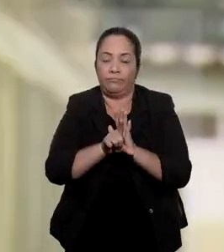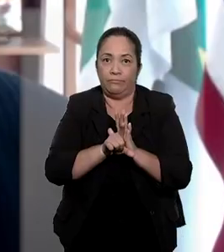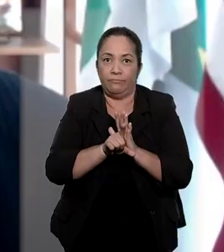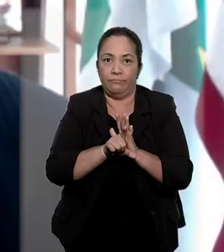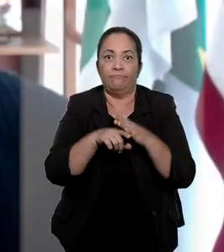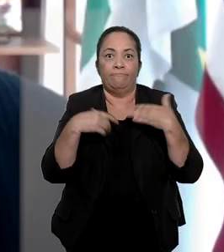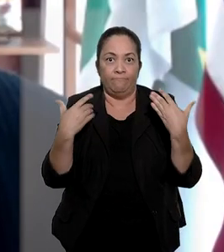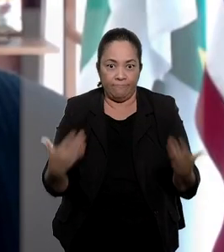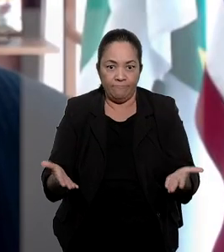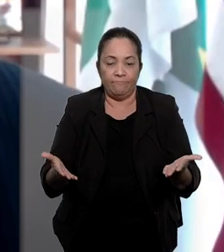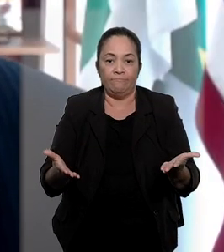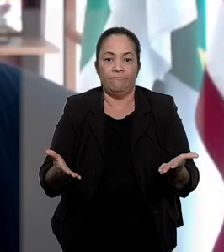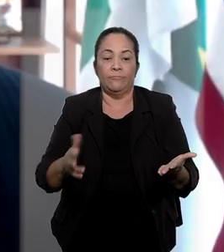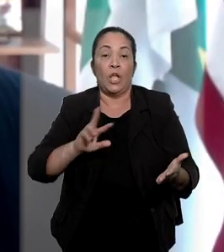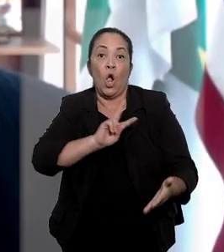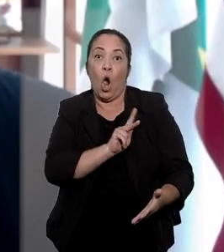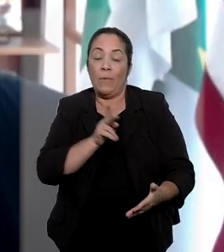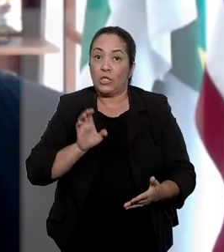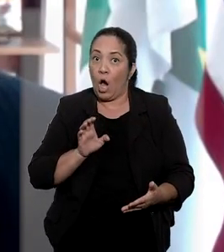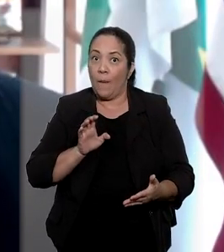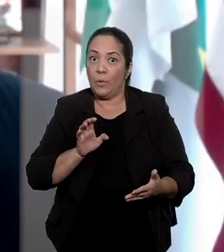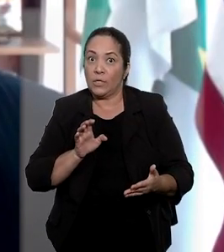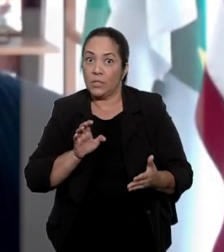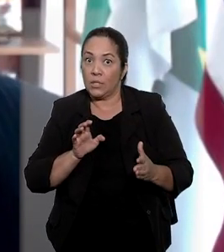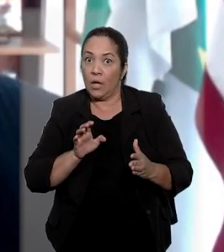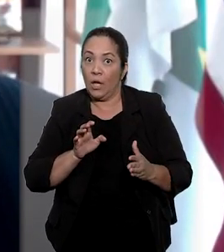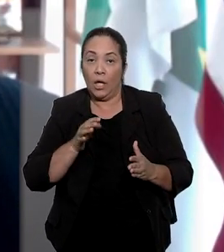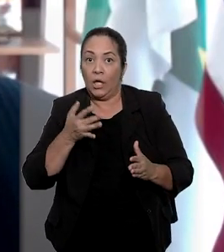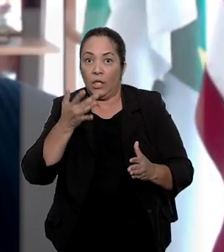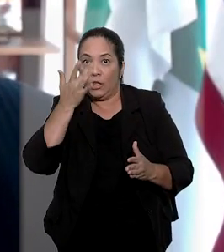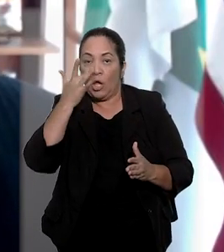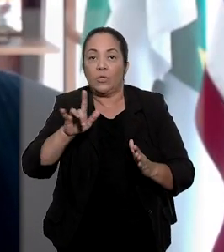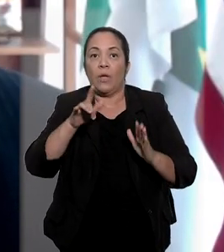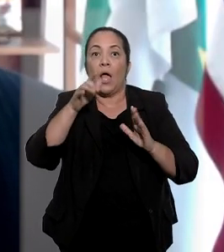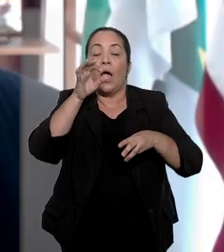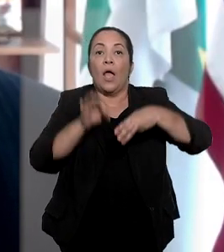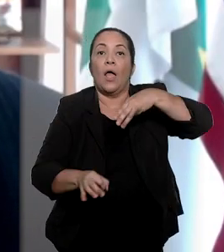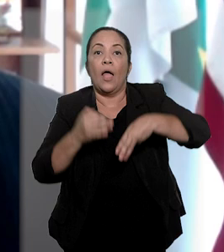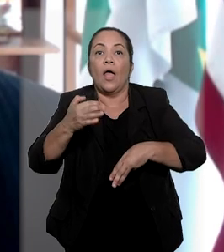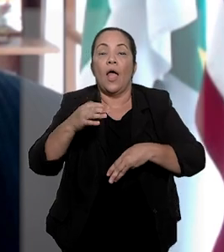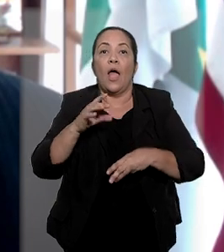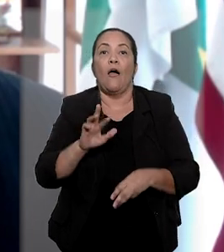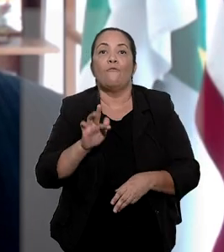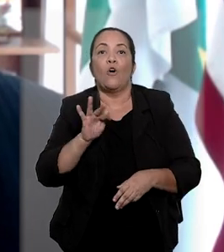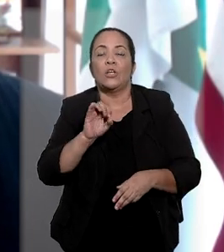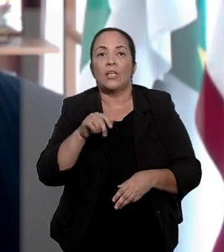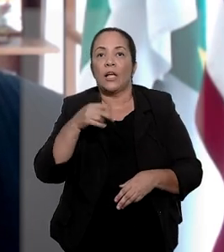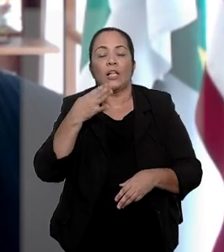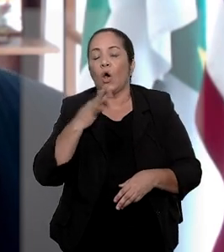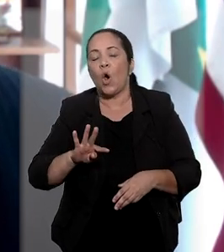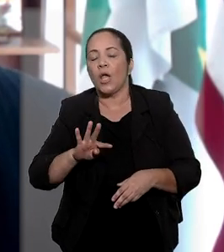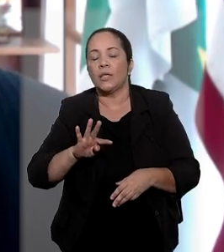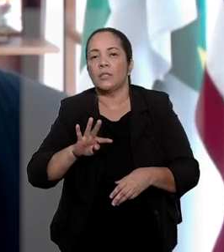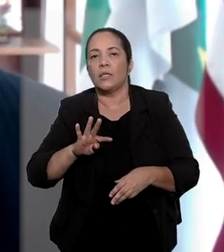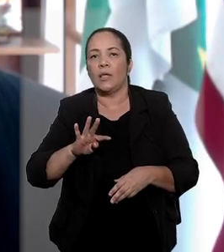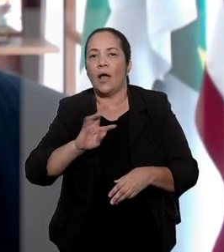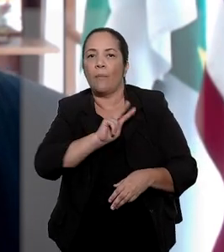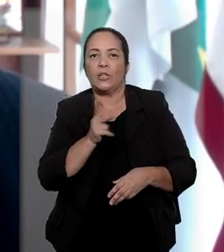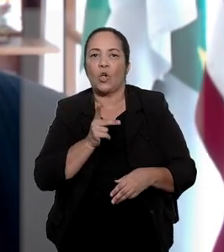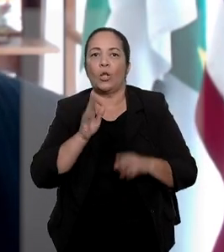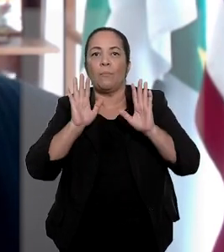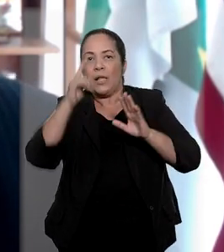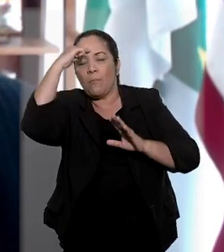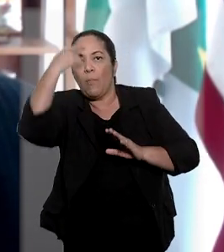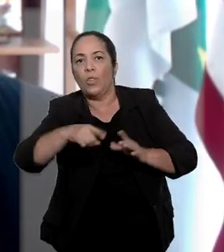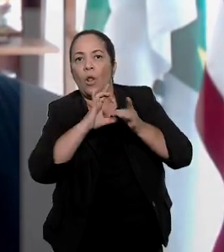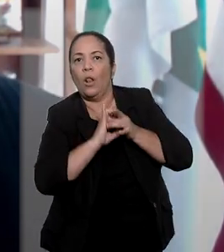legal. Apesar de não conhecer do habeas corpus, o ministro Reinaldo Soares da Fonseca concedeu a ordem de ofício para que a mulher